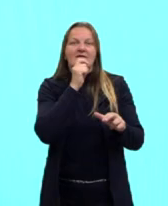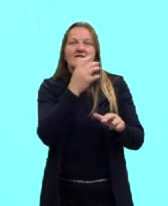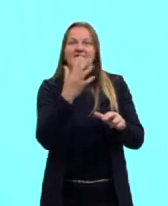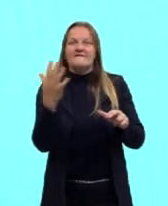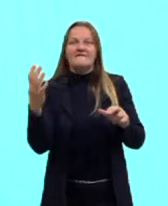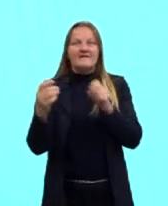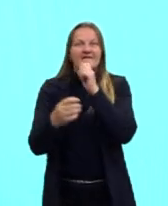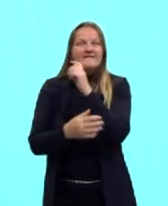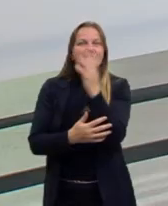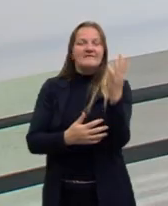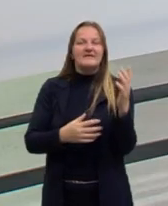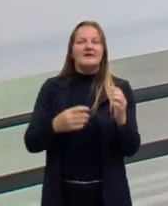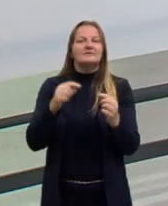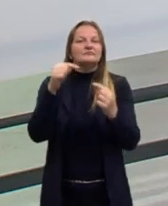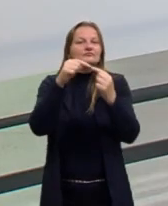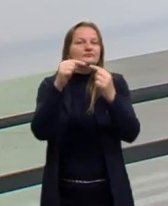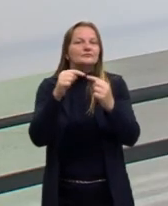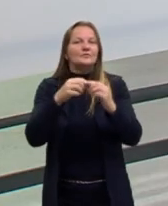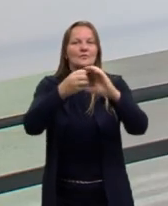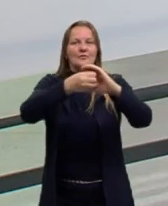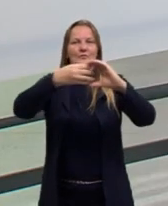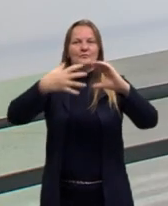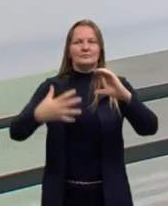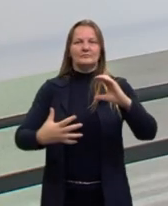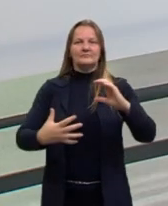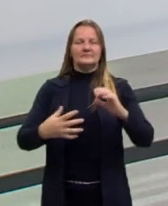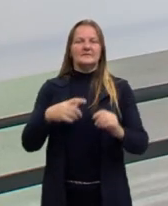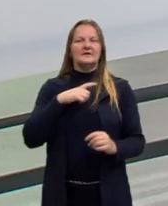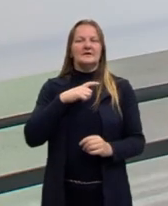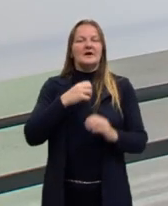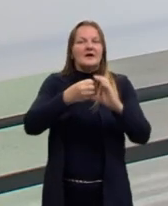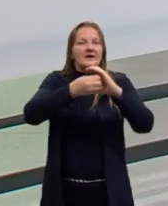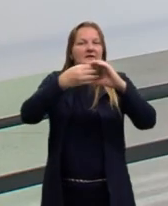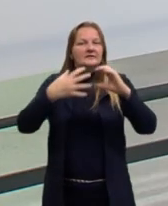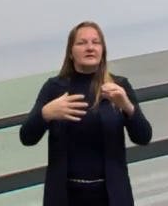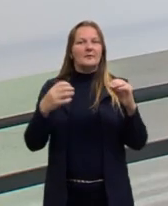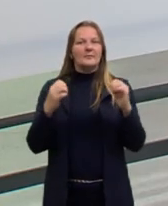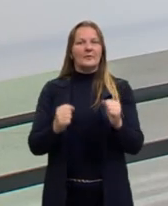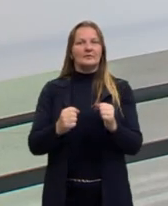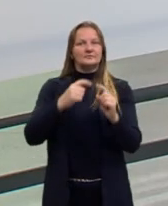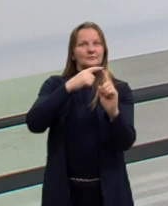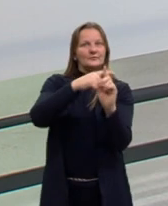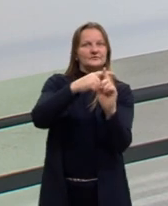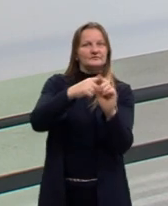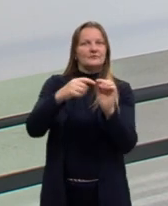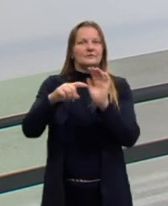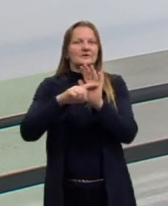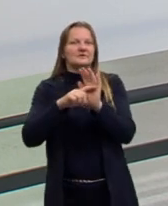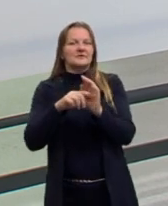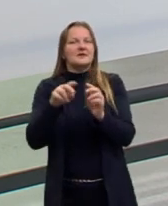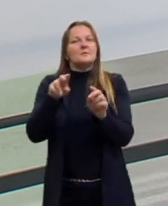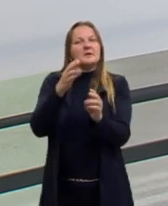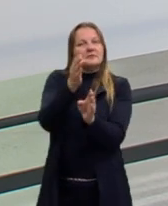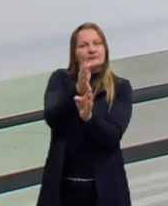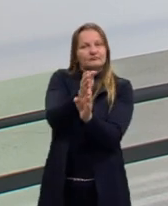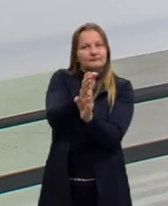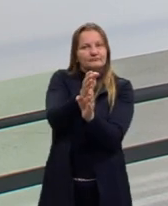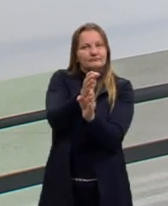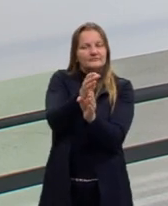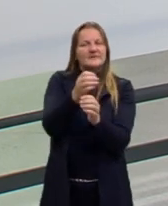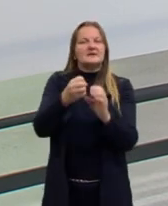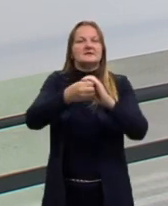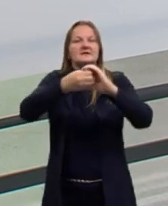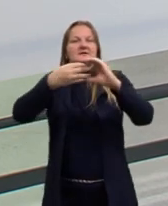a sua característica. E essa característica, ela pode ser positiva, negativa ou neutra, né? Se essa